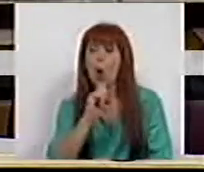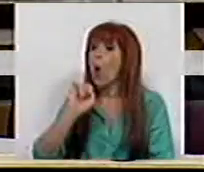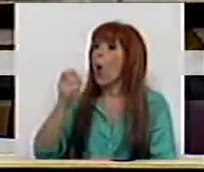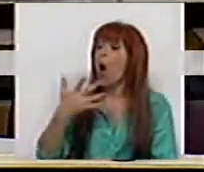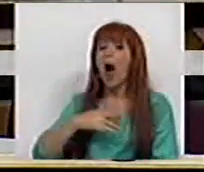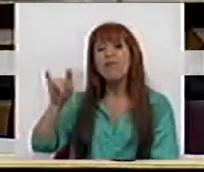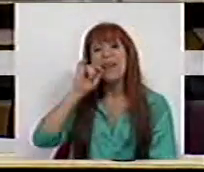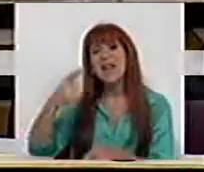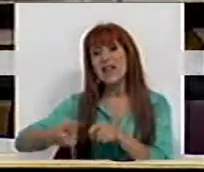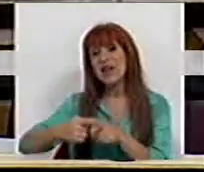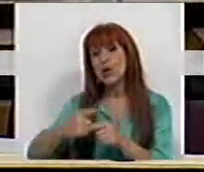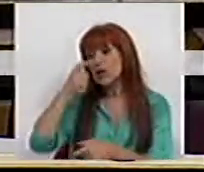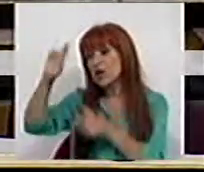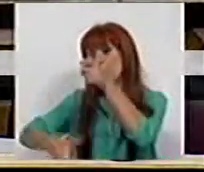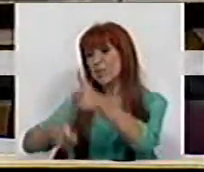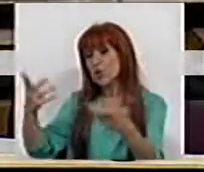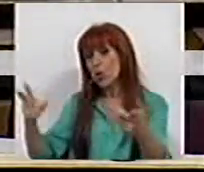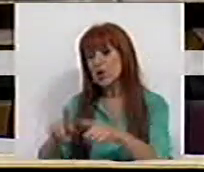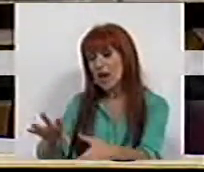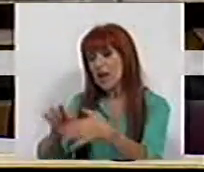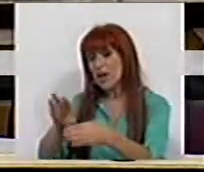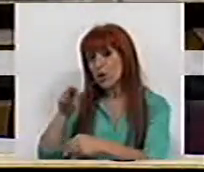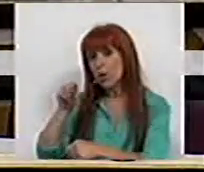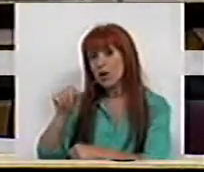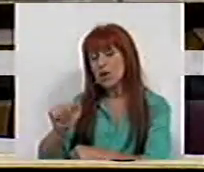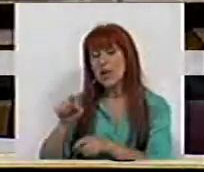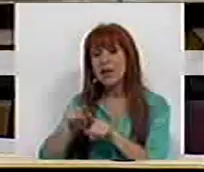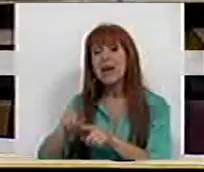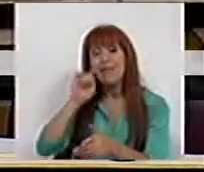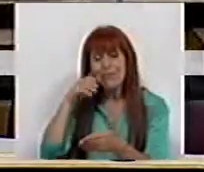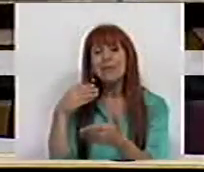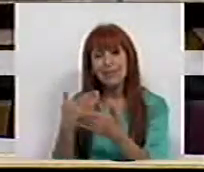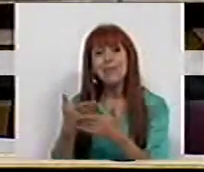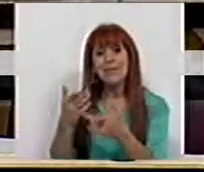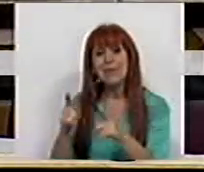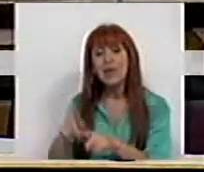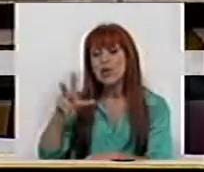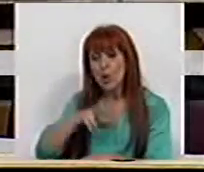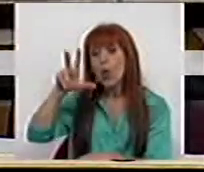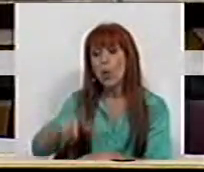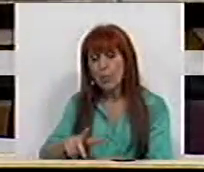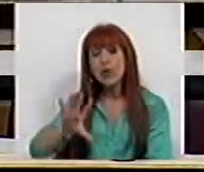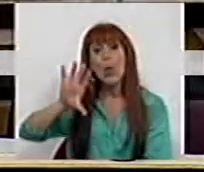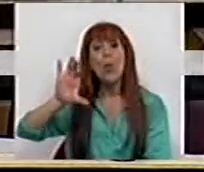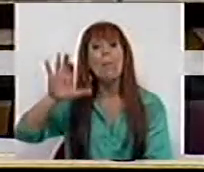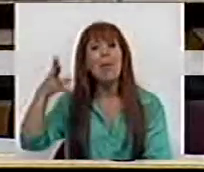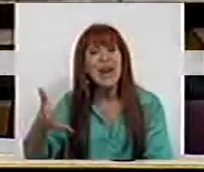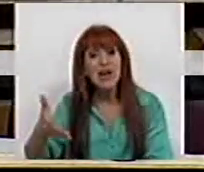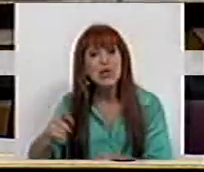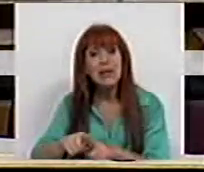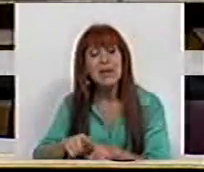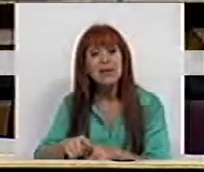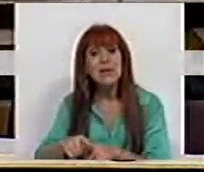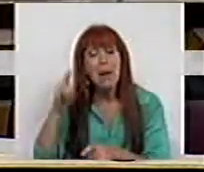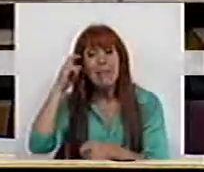queremos defender os interesses dos contribuintes, a coesão territorial e a garantia que Portugal é um país que